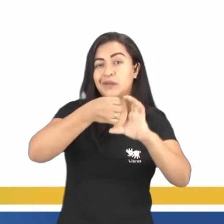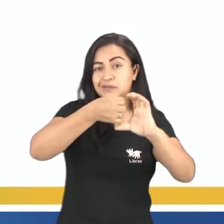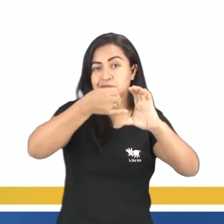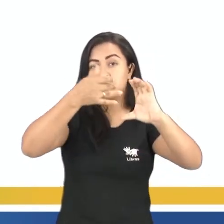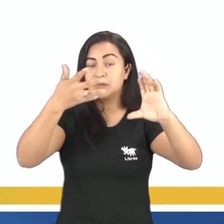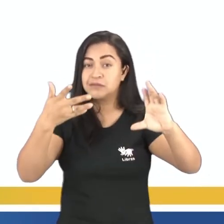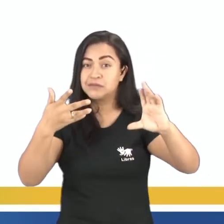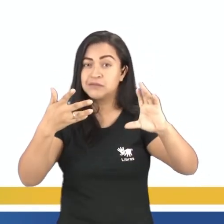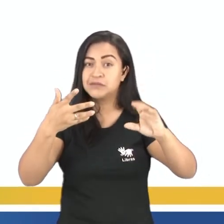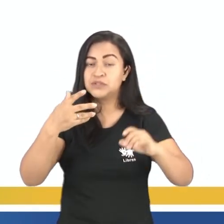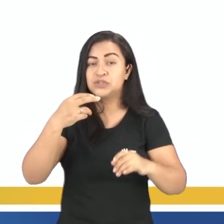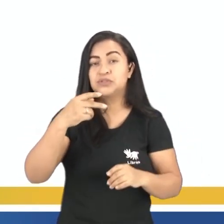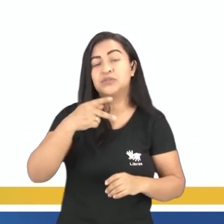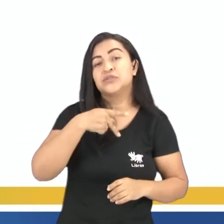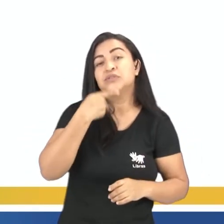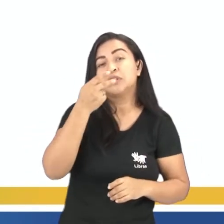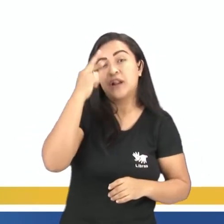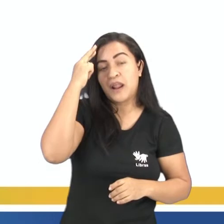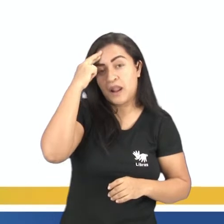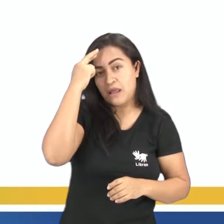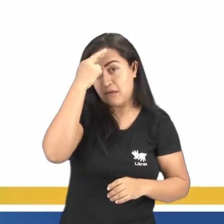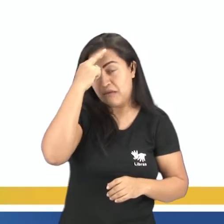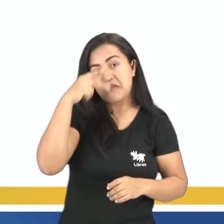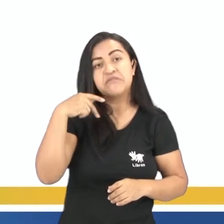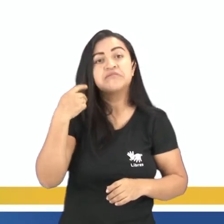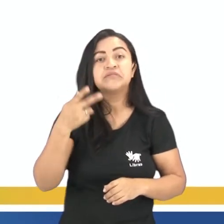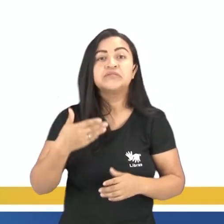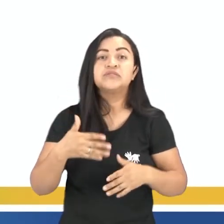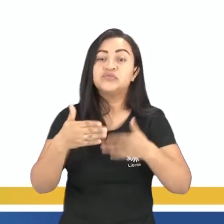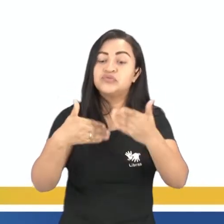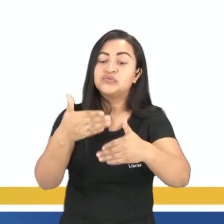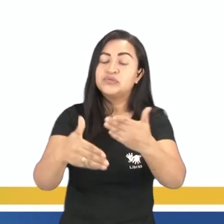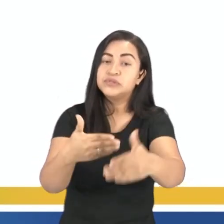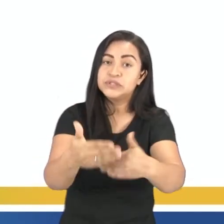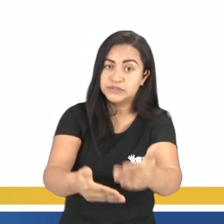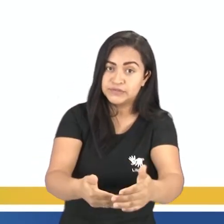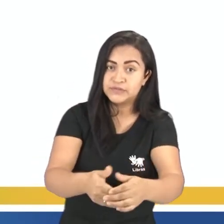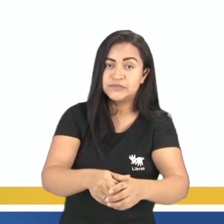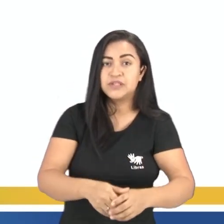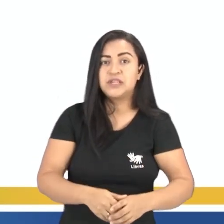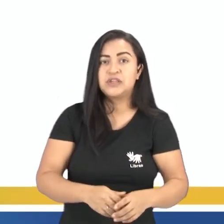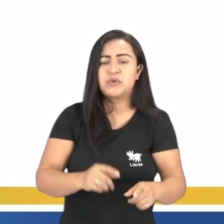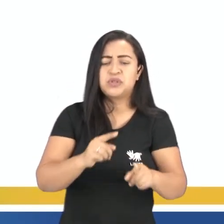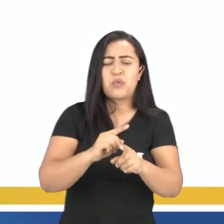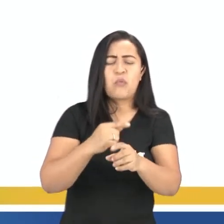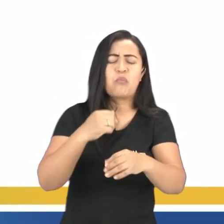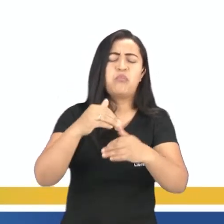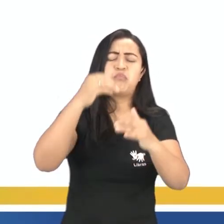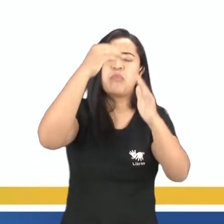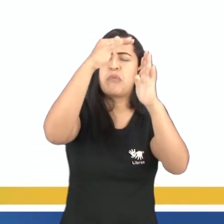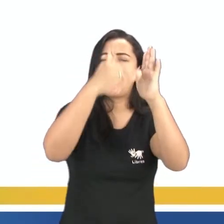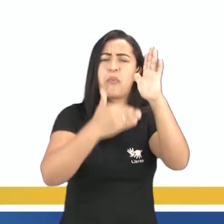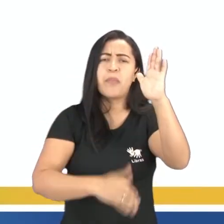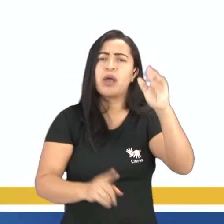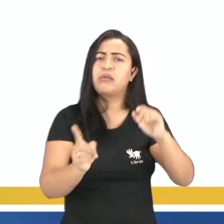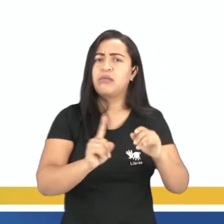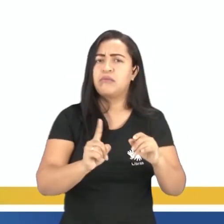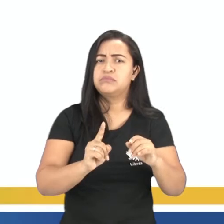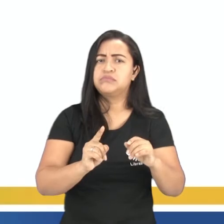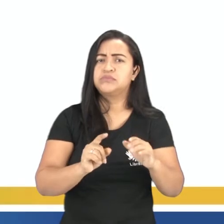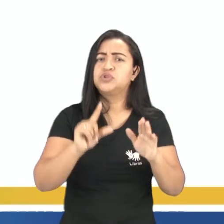dentro daquele conto, tá bom? Não pode se alongar, porque aí vai ultrapassar, vai se tornar o quê? Um romance ou outro tipo